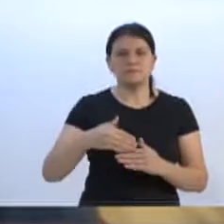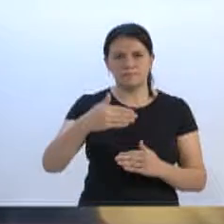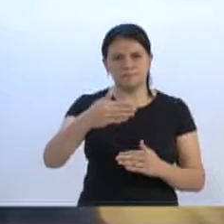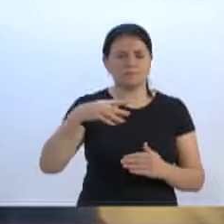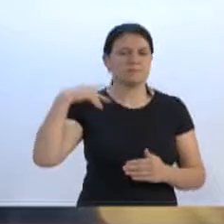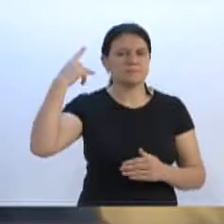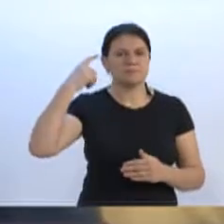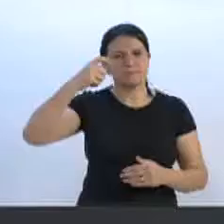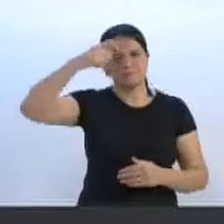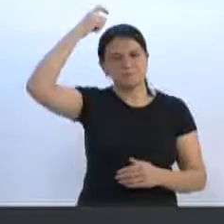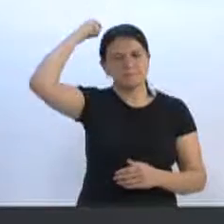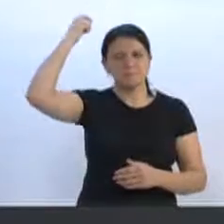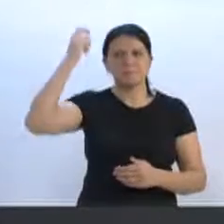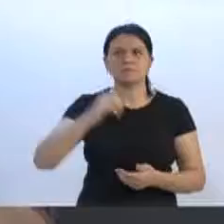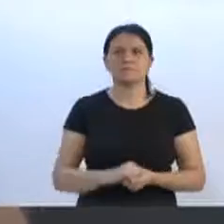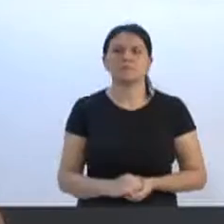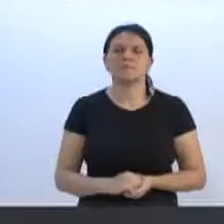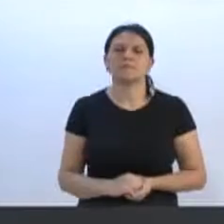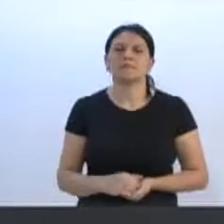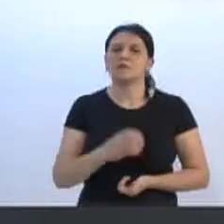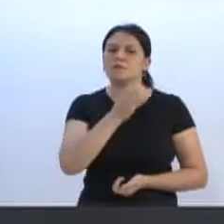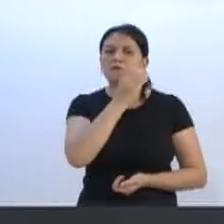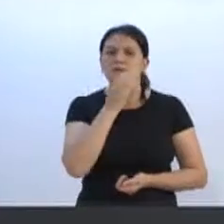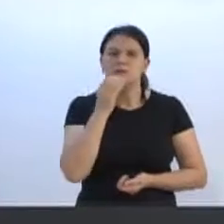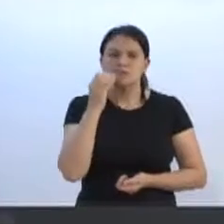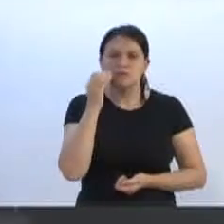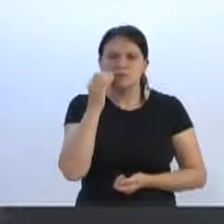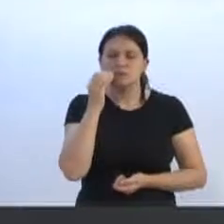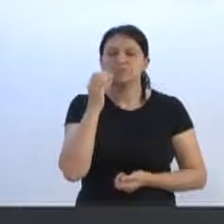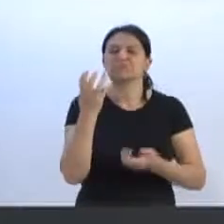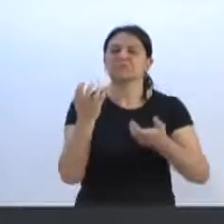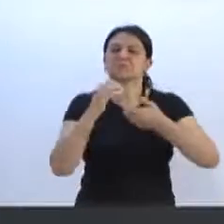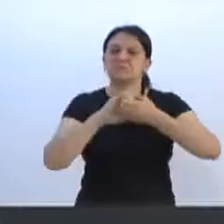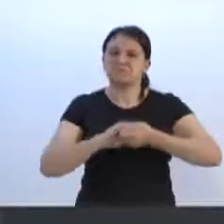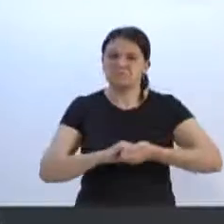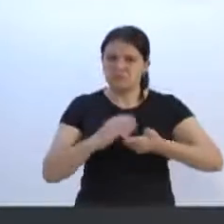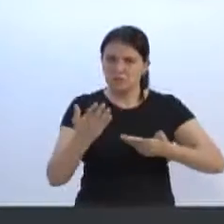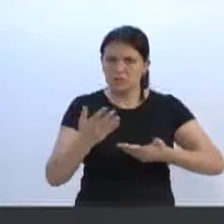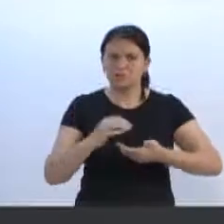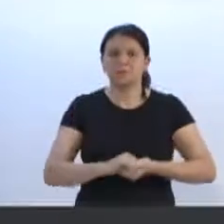ao vereador Adriano Pereira. Vereador César, sim, da mesma forma, quero cumprimentá-lo.